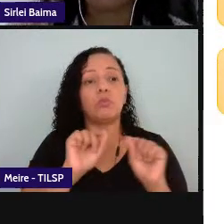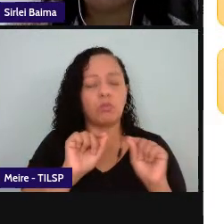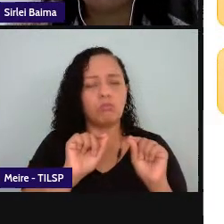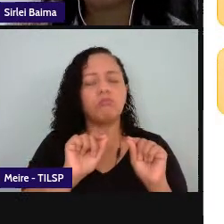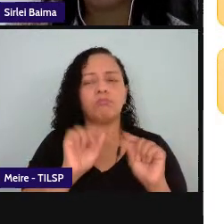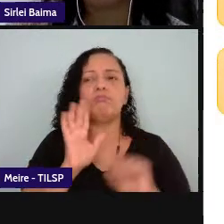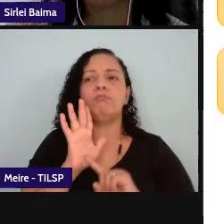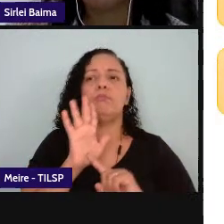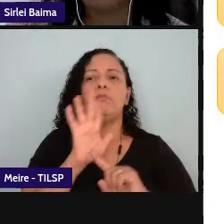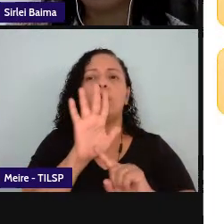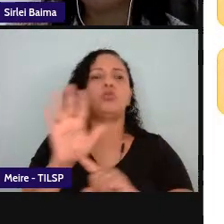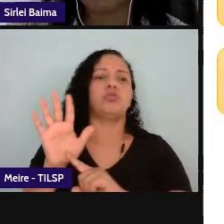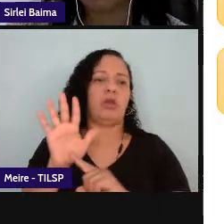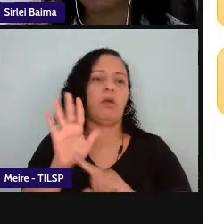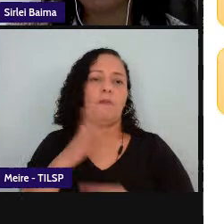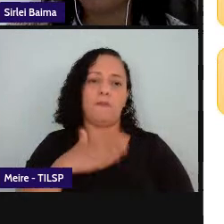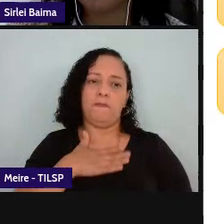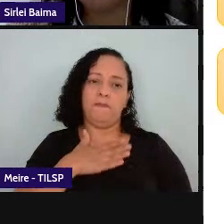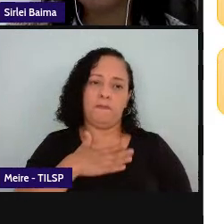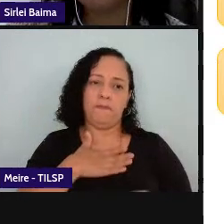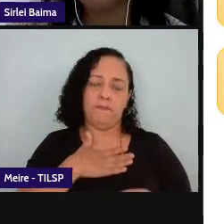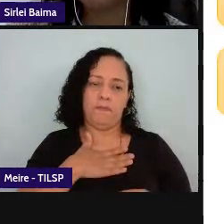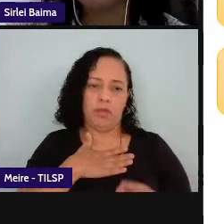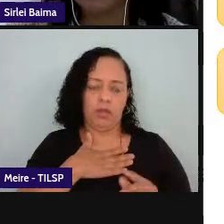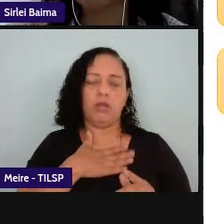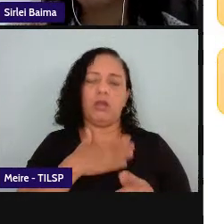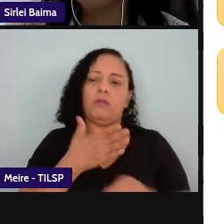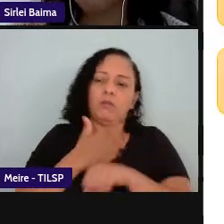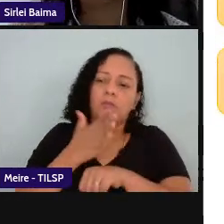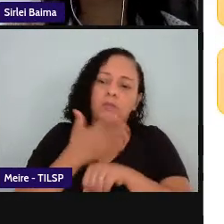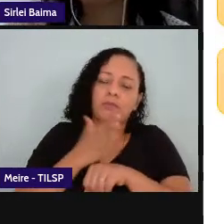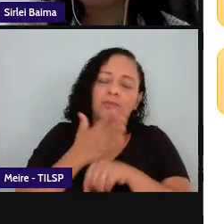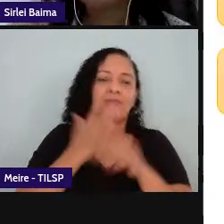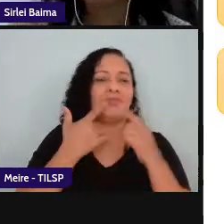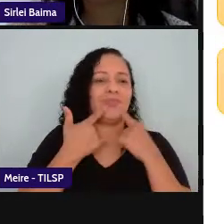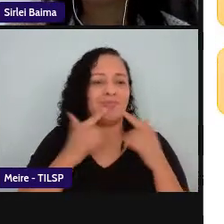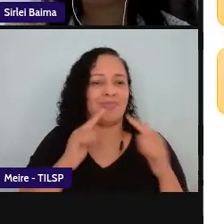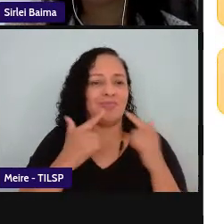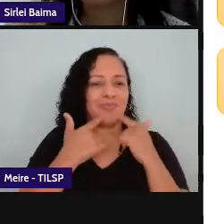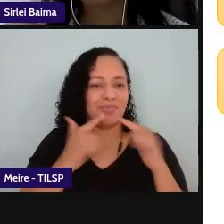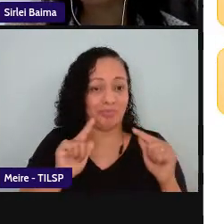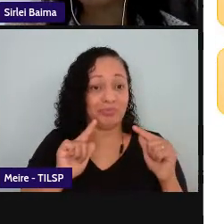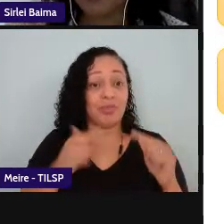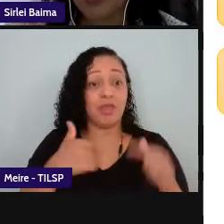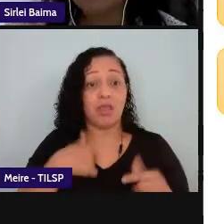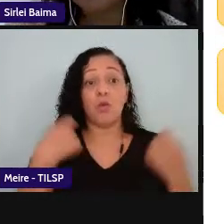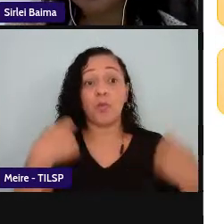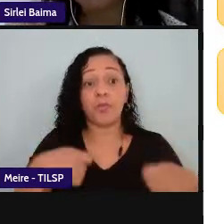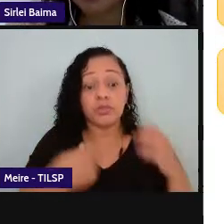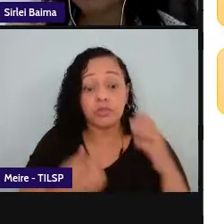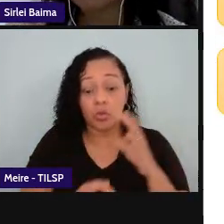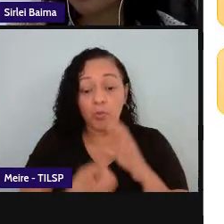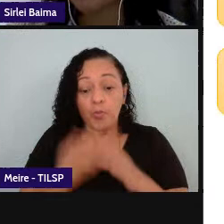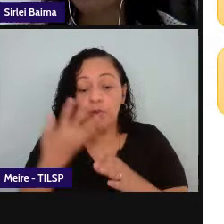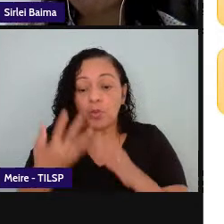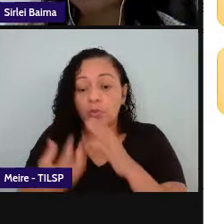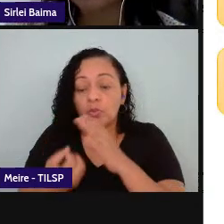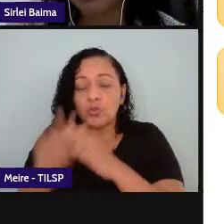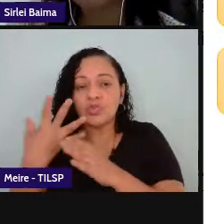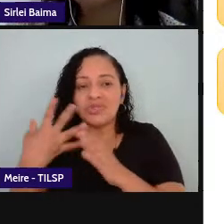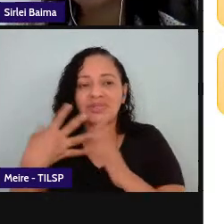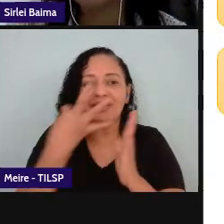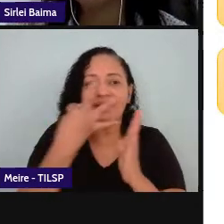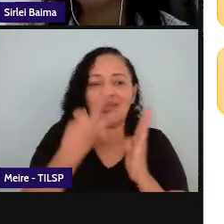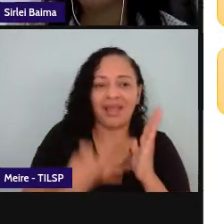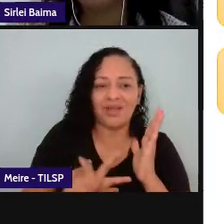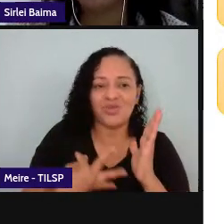demonstrar essa autoria nas práticas de linguagem eu preciso ser o produtor de textos de novos